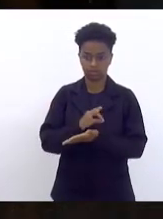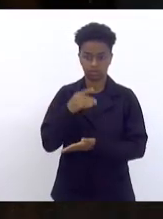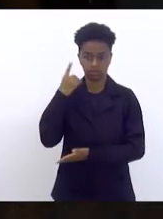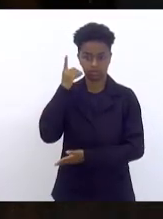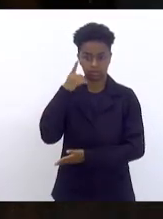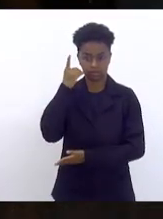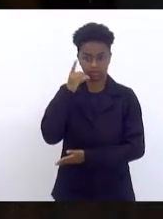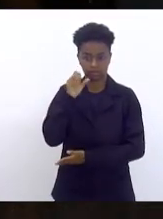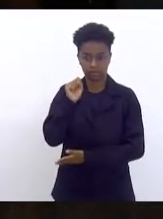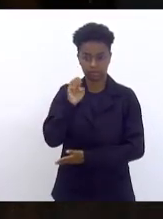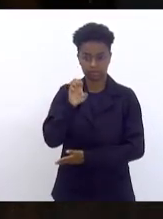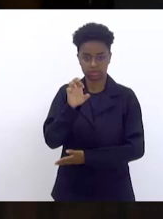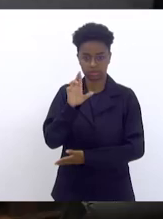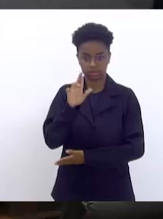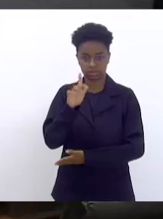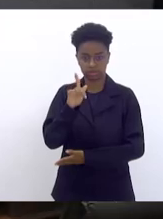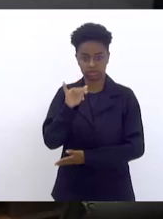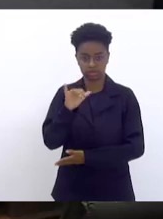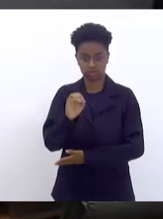o nobre deputado Sérgio Fernandes.